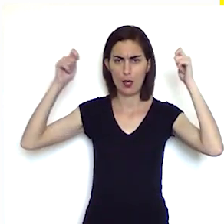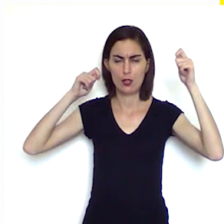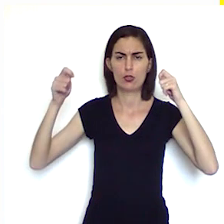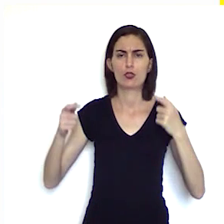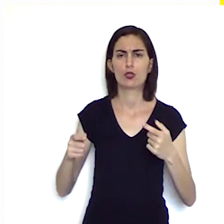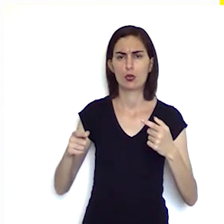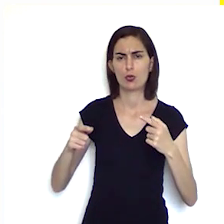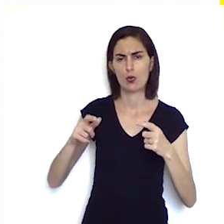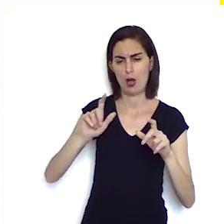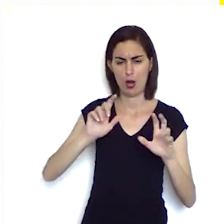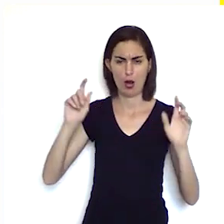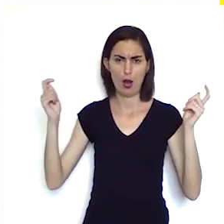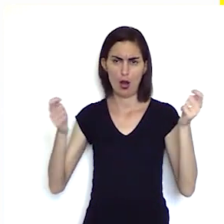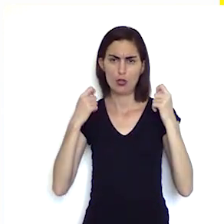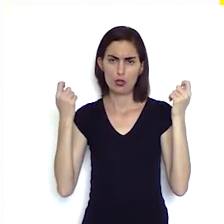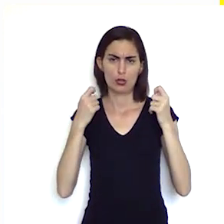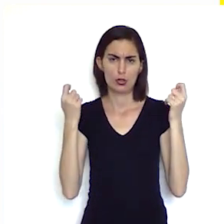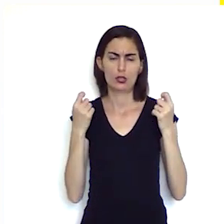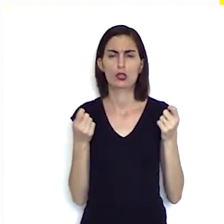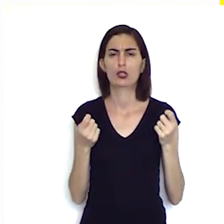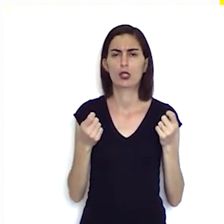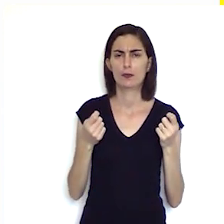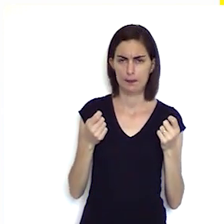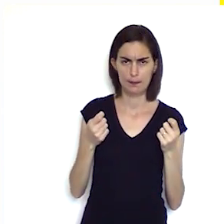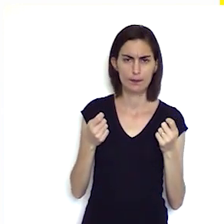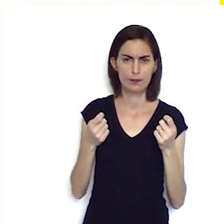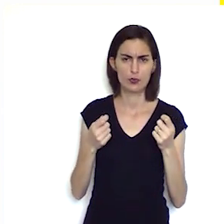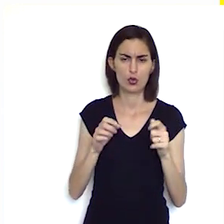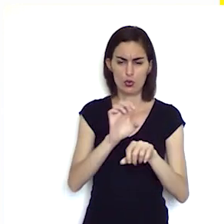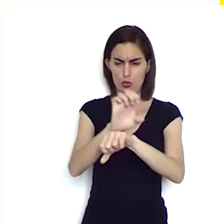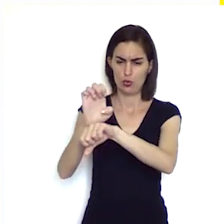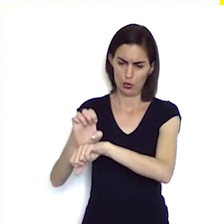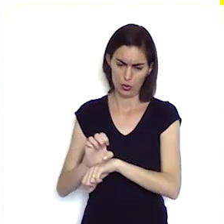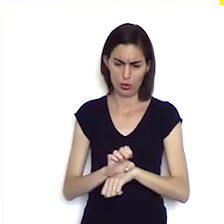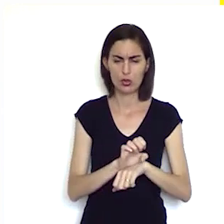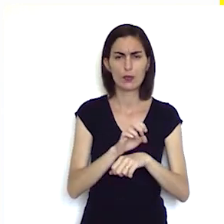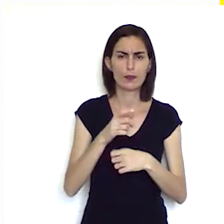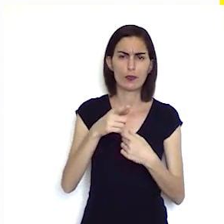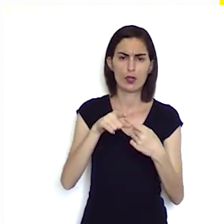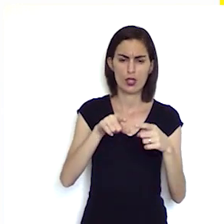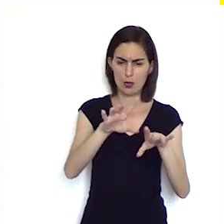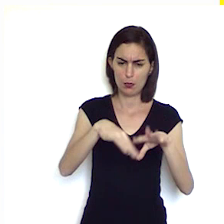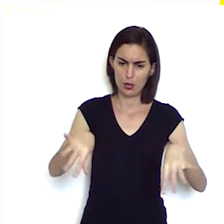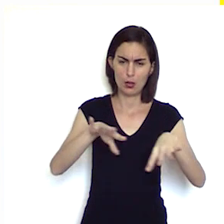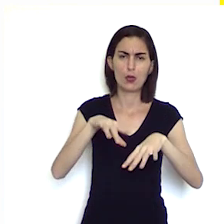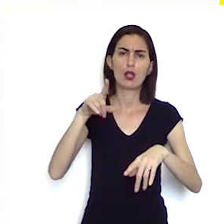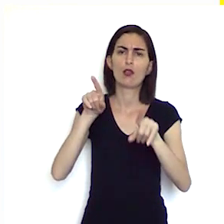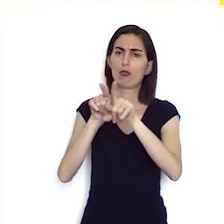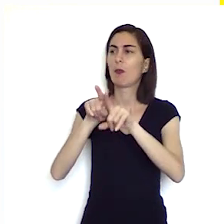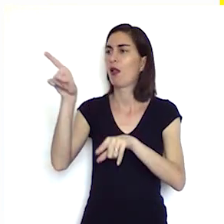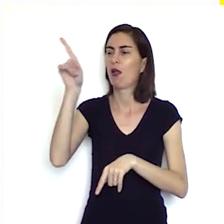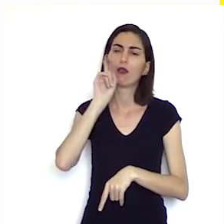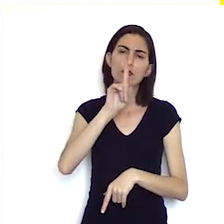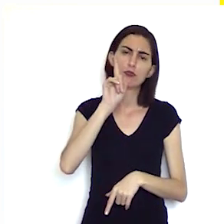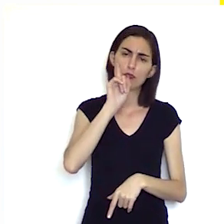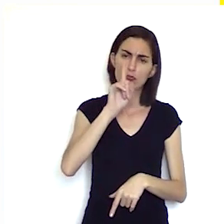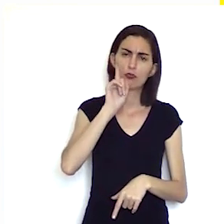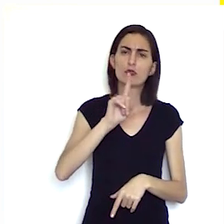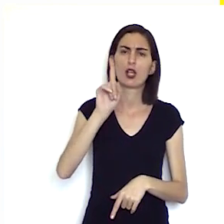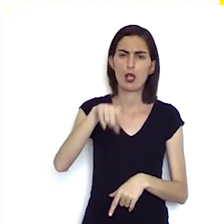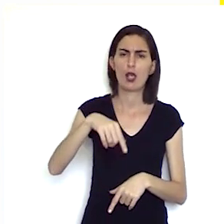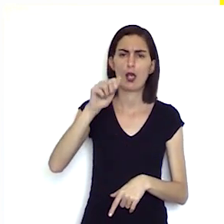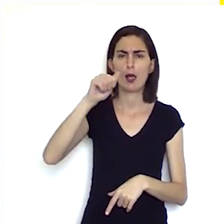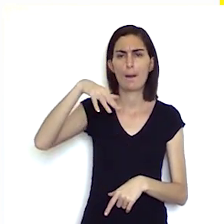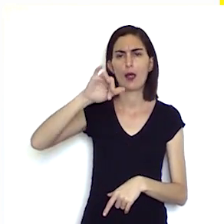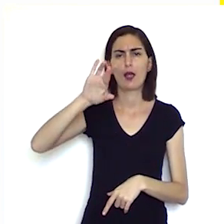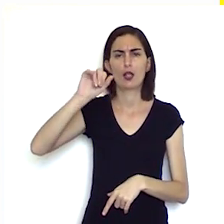Patagônia chilena e argentina que foi denominada da América Latina os Estados Unidos da América eram 13 colônias inglesas na